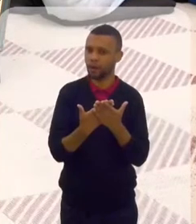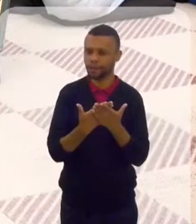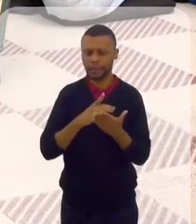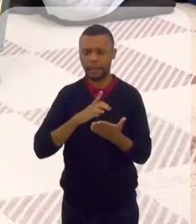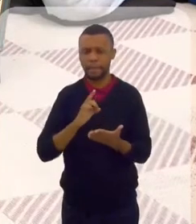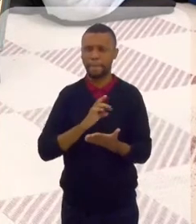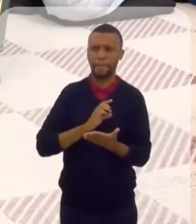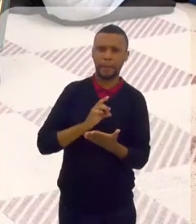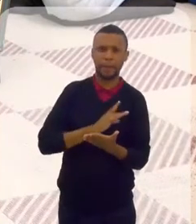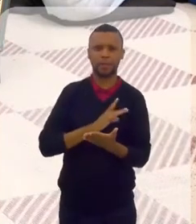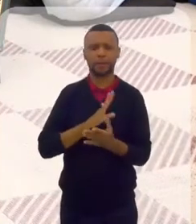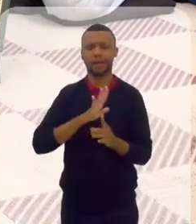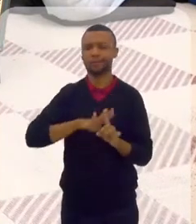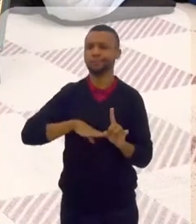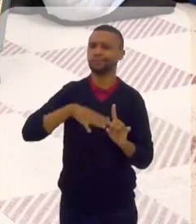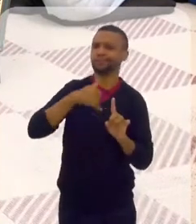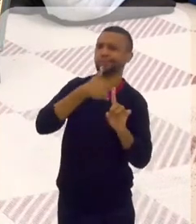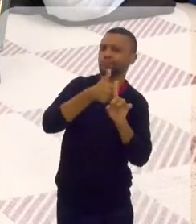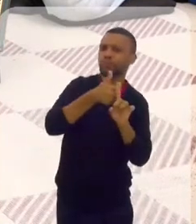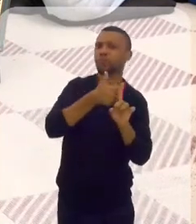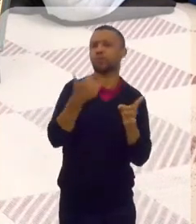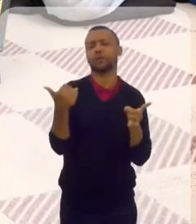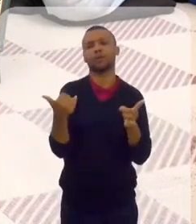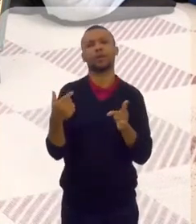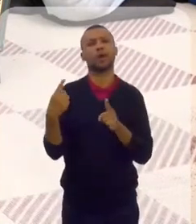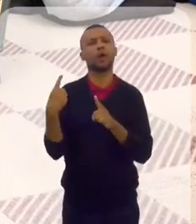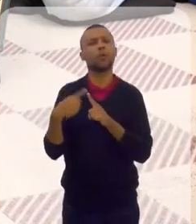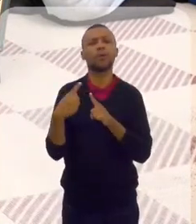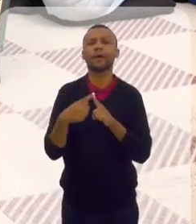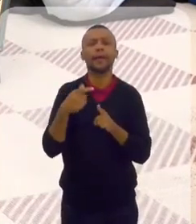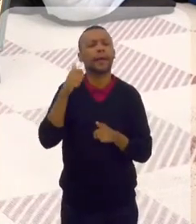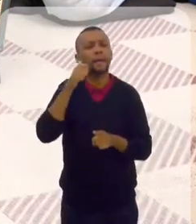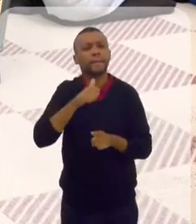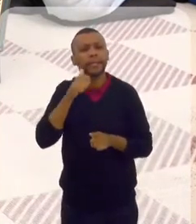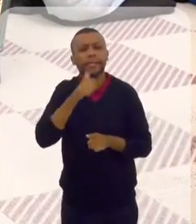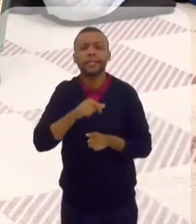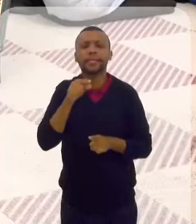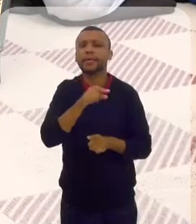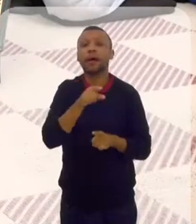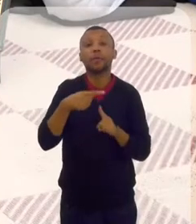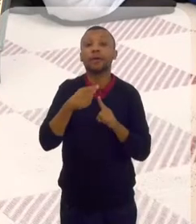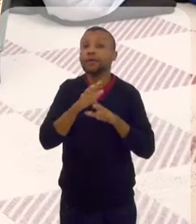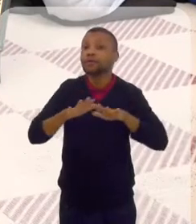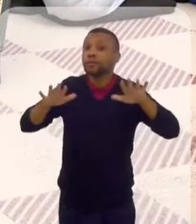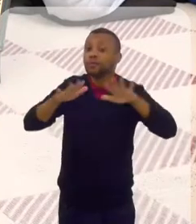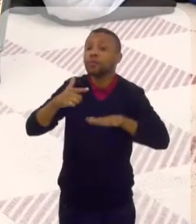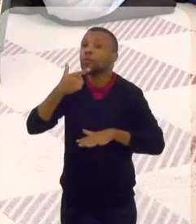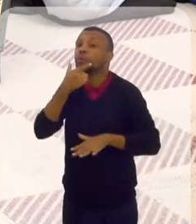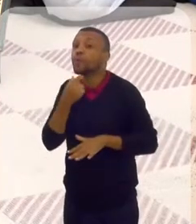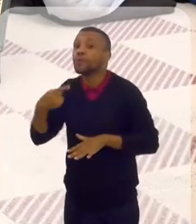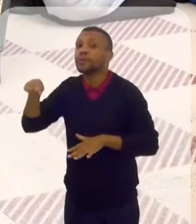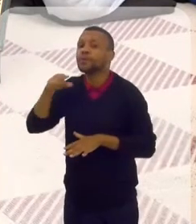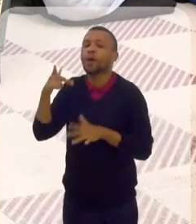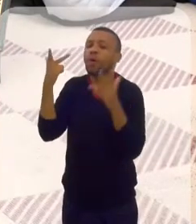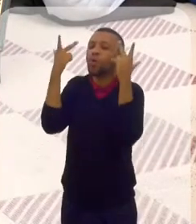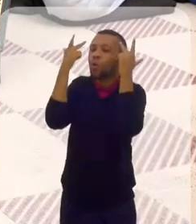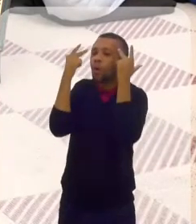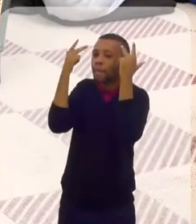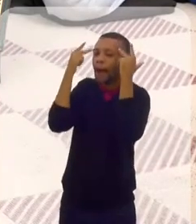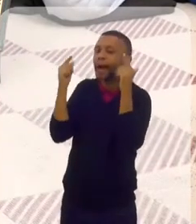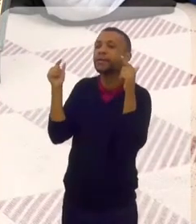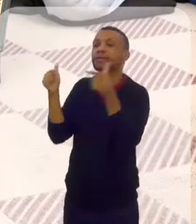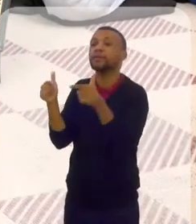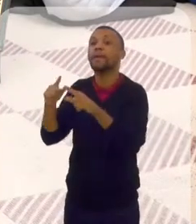Você tem medo que ela sofra bullying? Por quê? Por que é menina? Porque os meninos são bons normais.